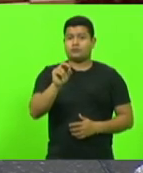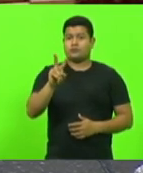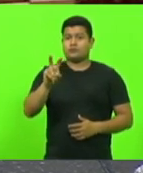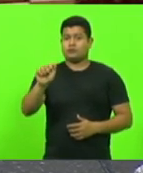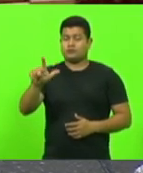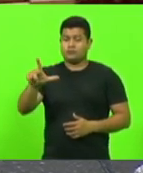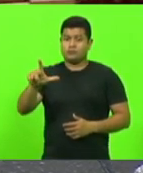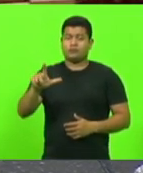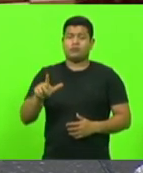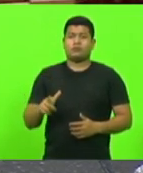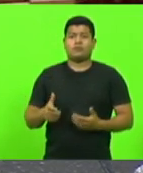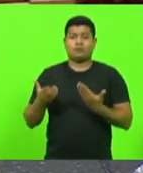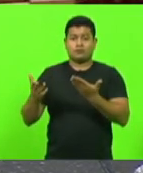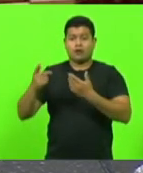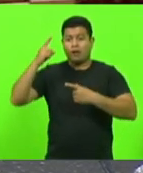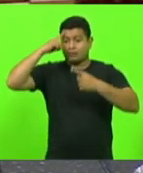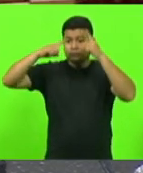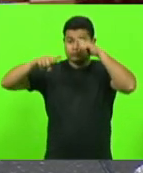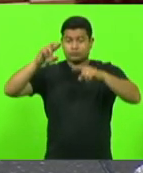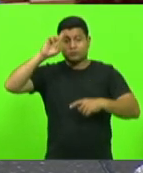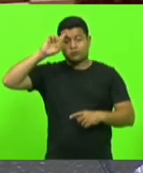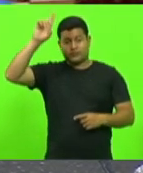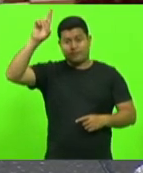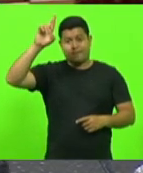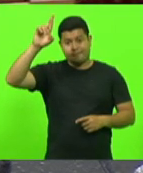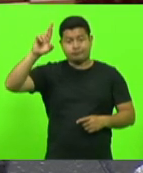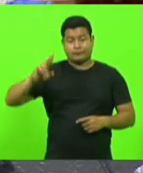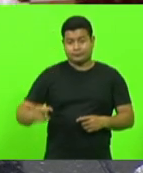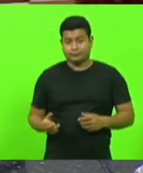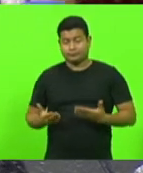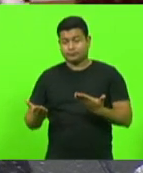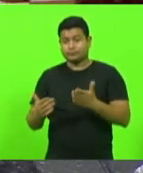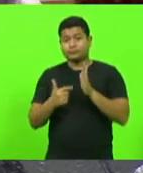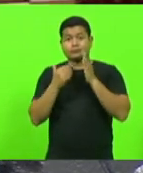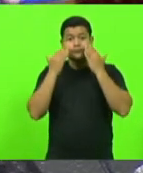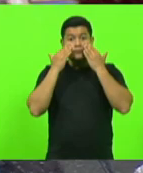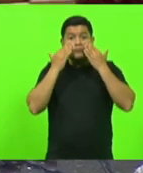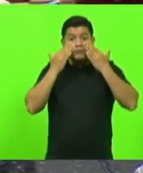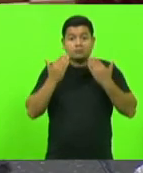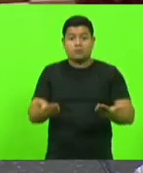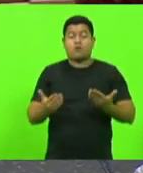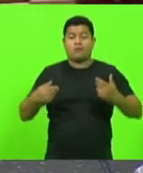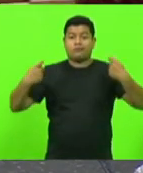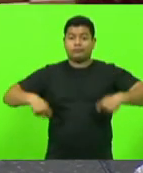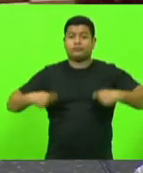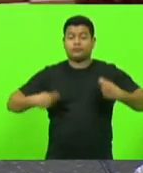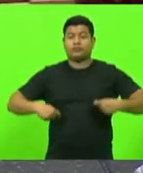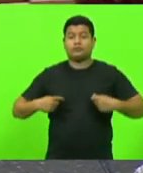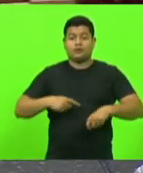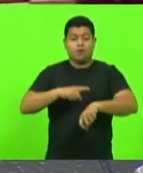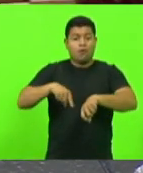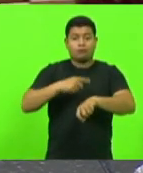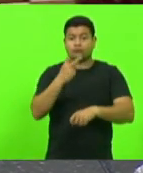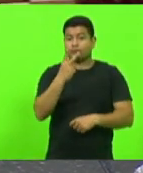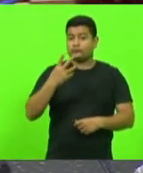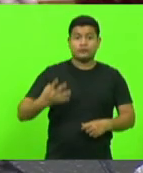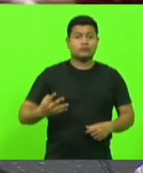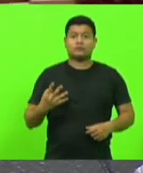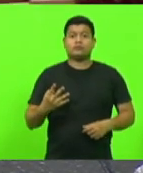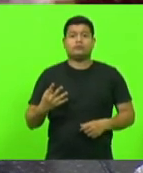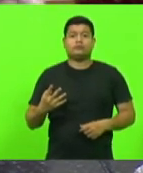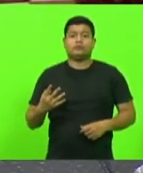condução do Crefito 10 em Santa Catarina, nos mostram a necessidade de ter por 24 horas, deputado Cobalchini,